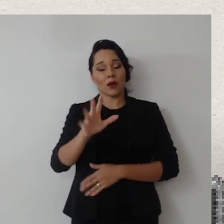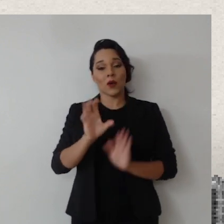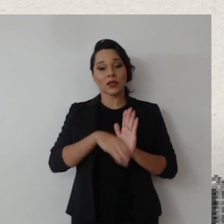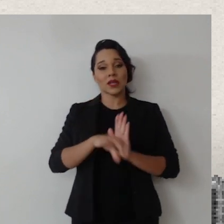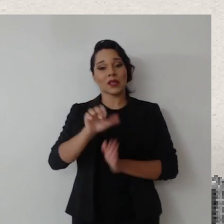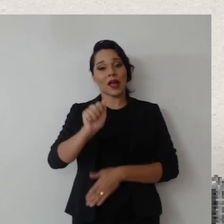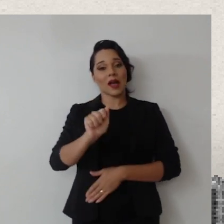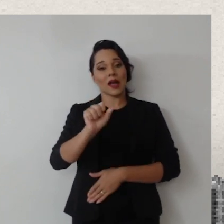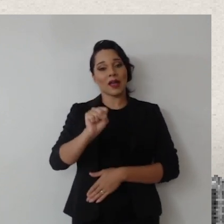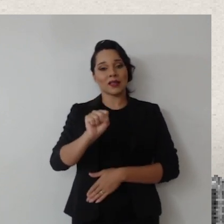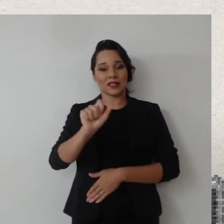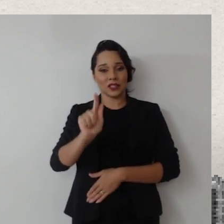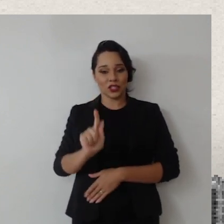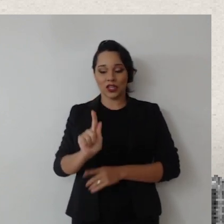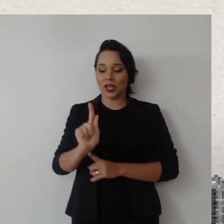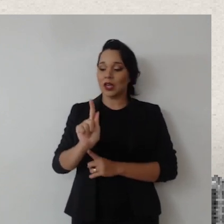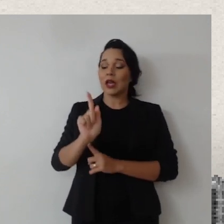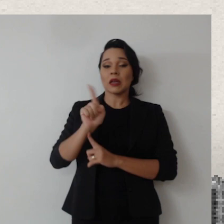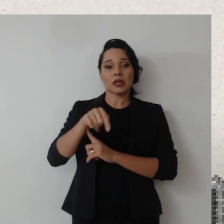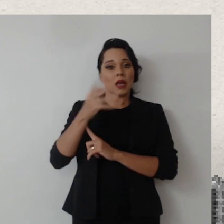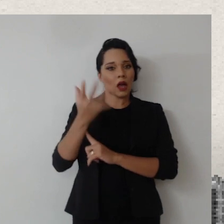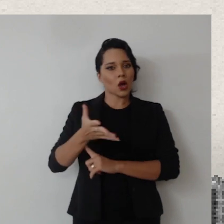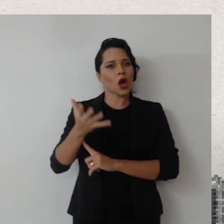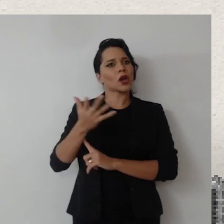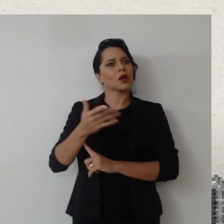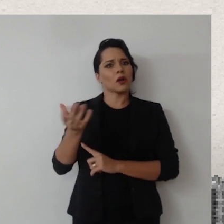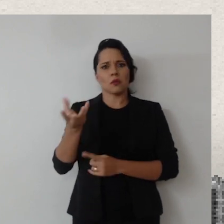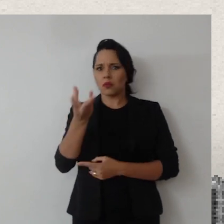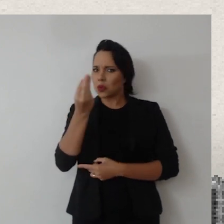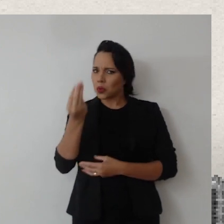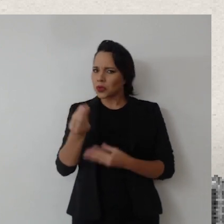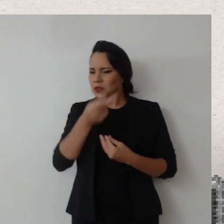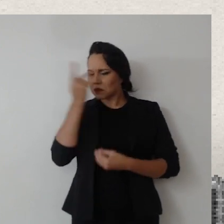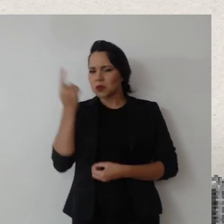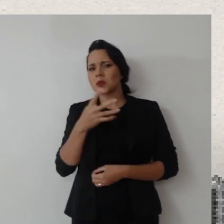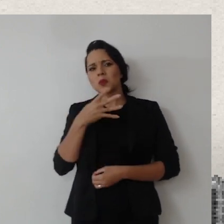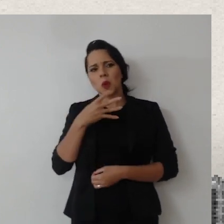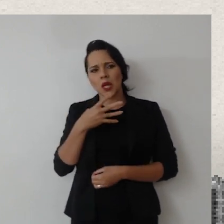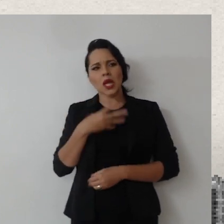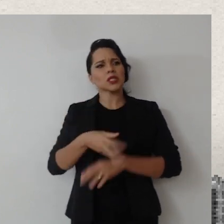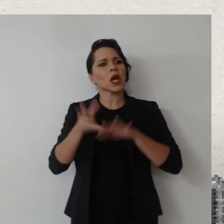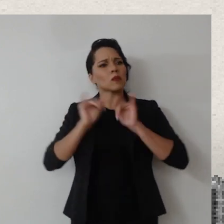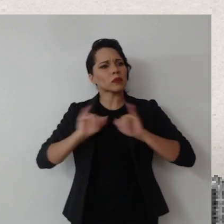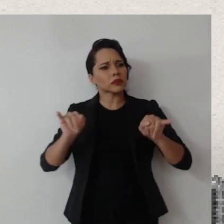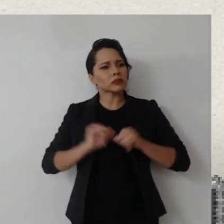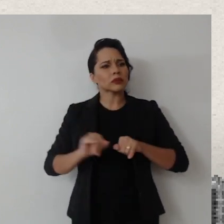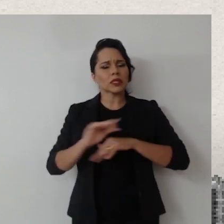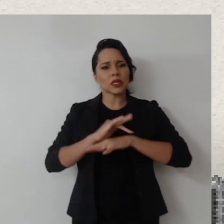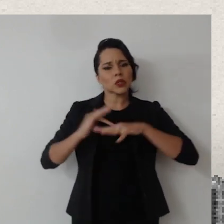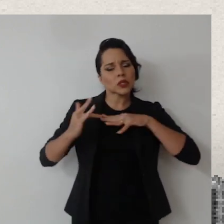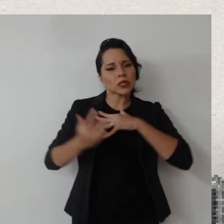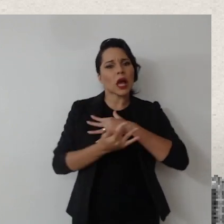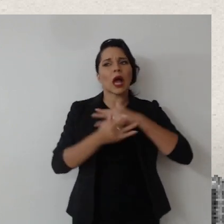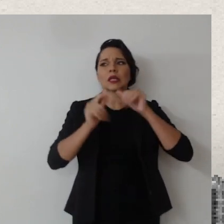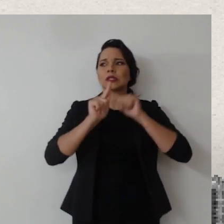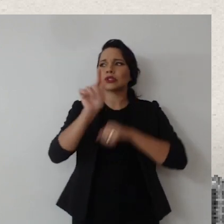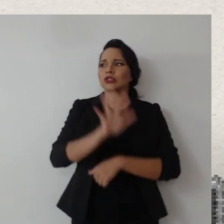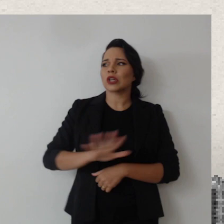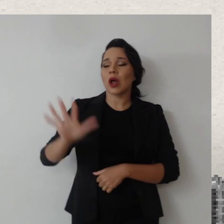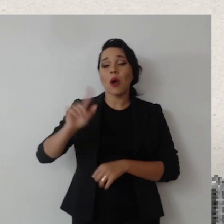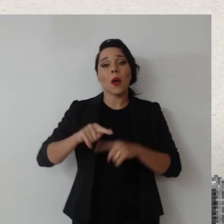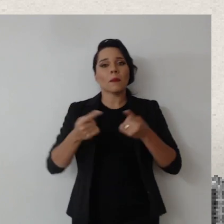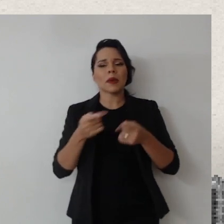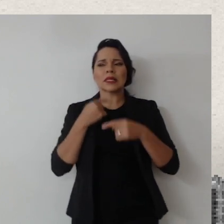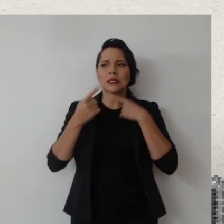É um conceito, como o doutor Rodrigo falou, que está em alta no mercado, muito difundido nas redes sociais e na mídia geral, mas muitos